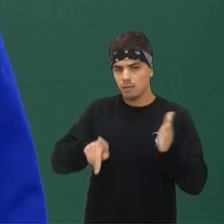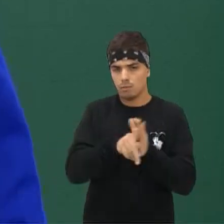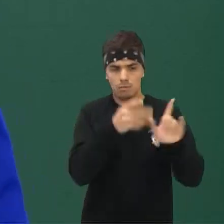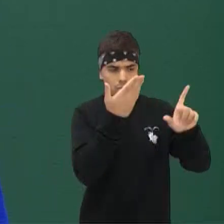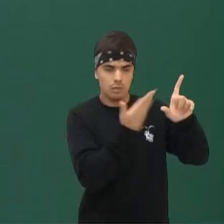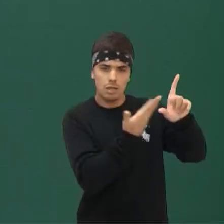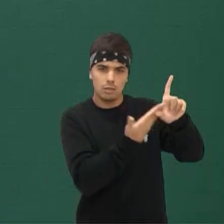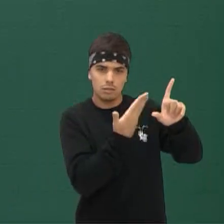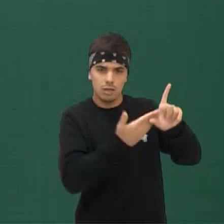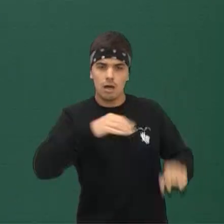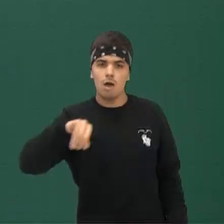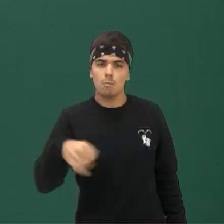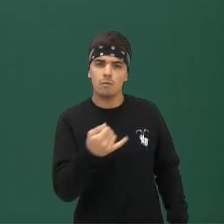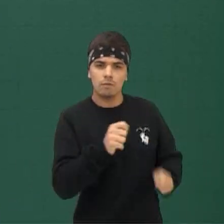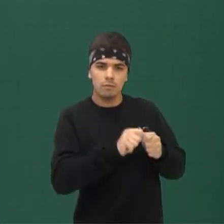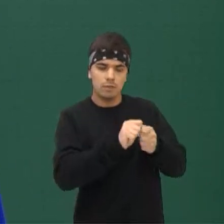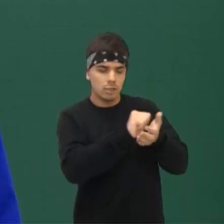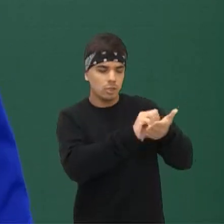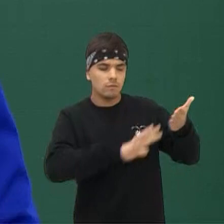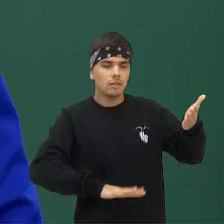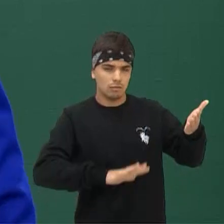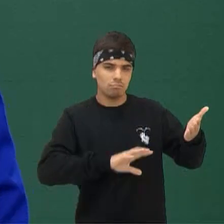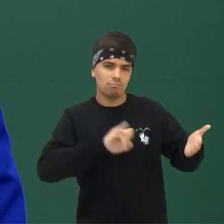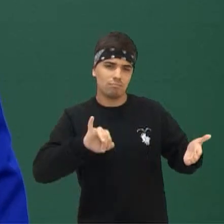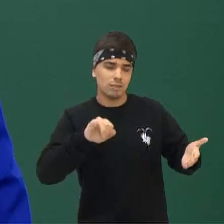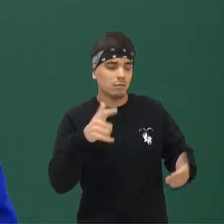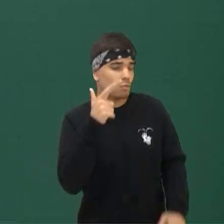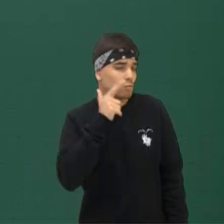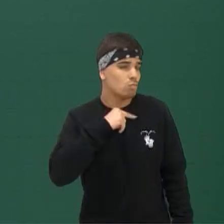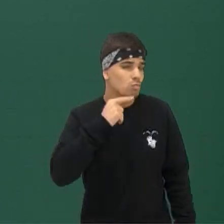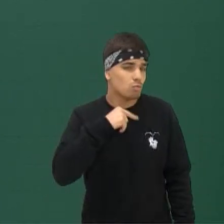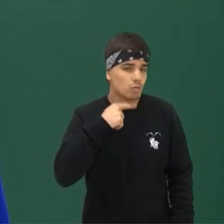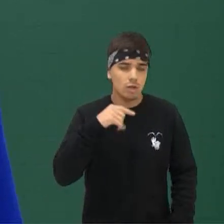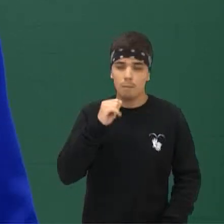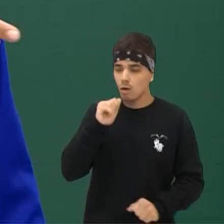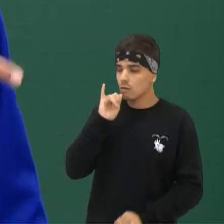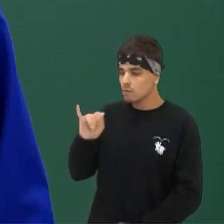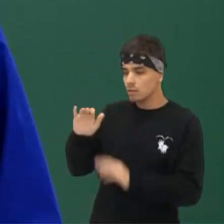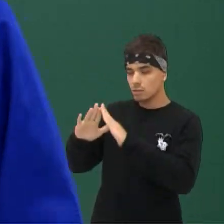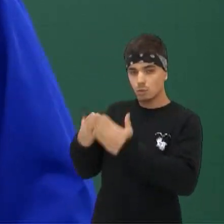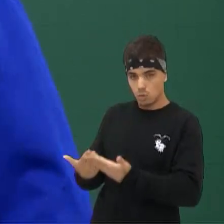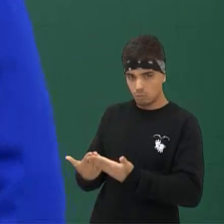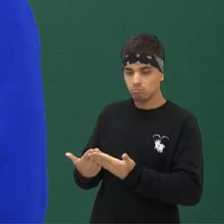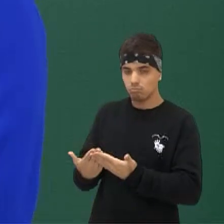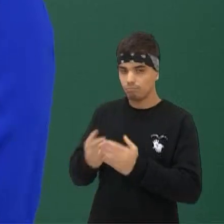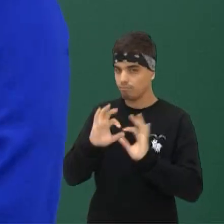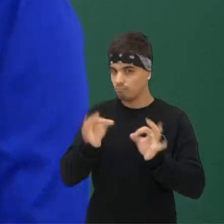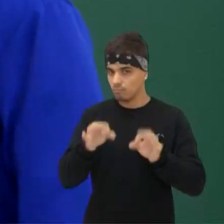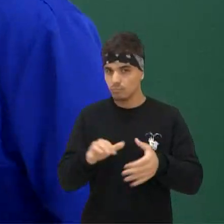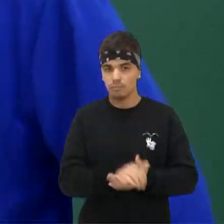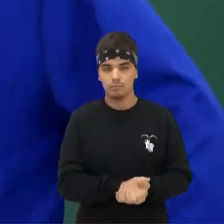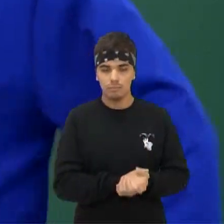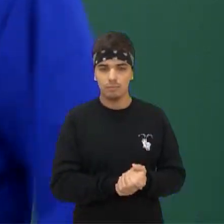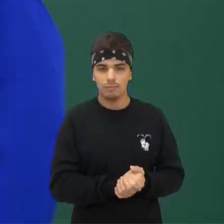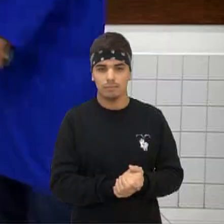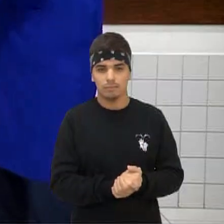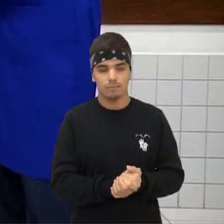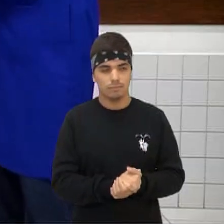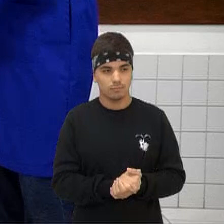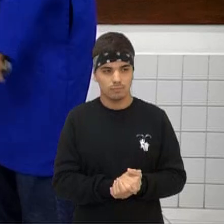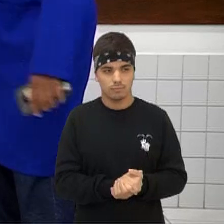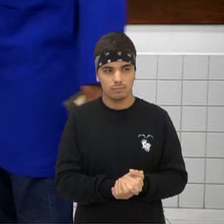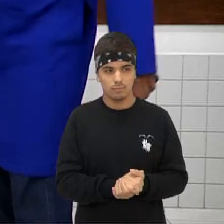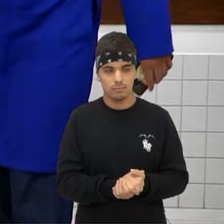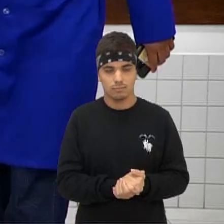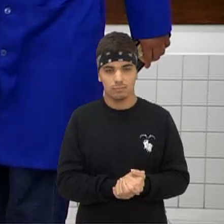do Classroom aproveite para fazer suas atividades, caso você não consiga notifique sua instituição, certo? Vamos lá então professor Gustavo? Vamos lá queridos,